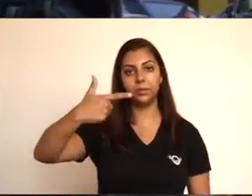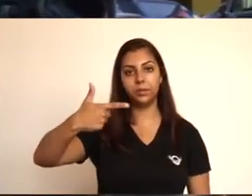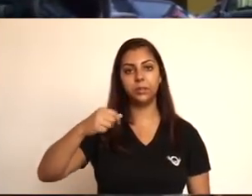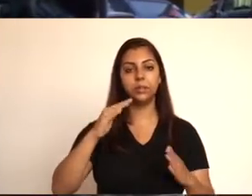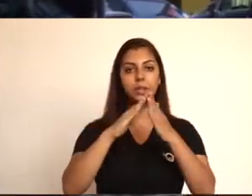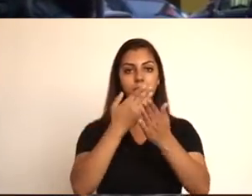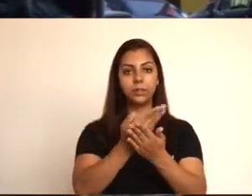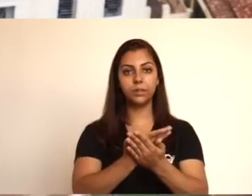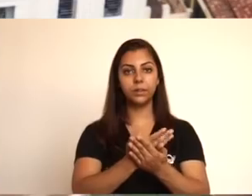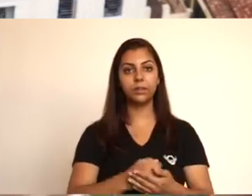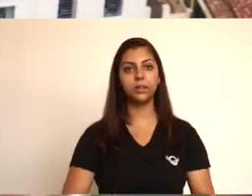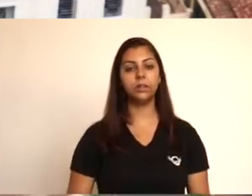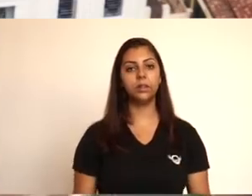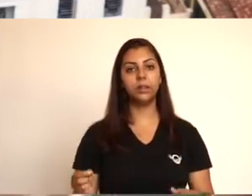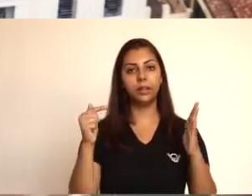cometida no passado.